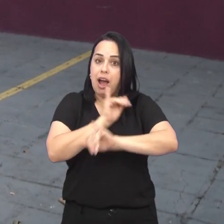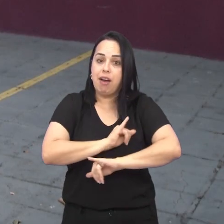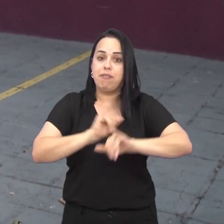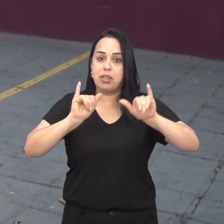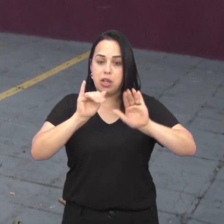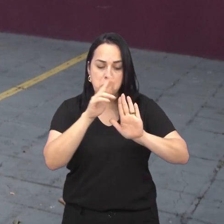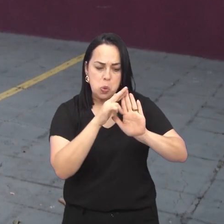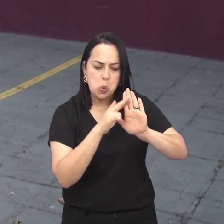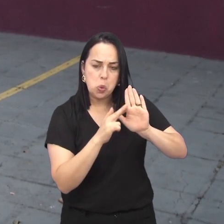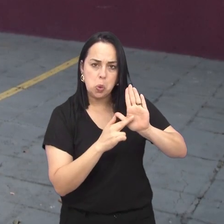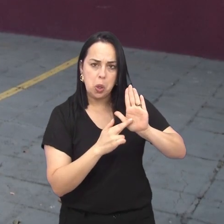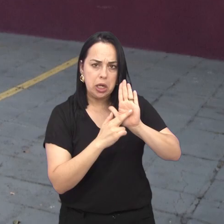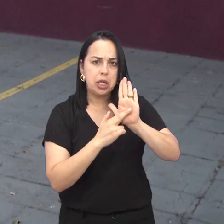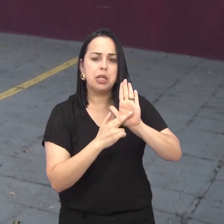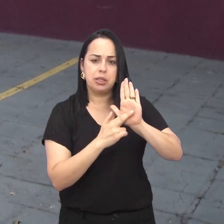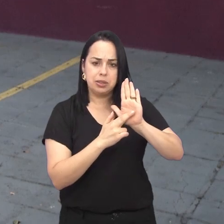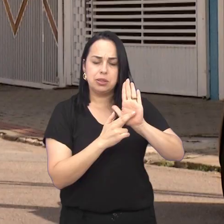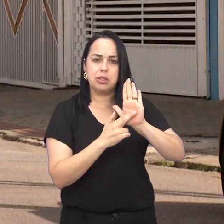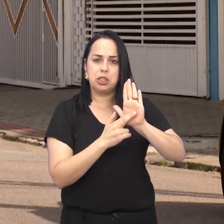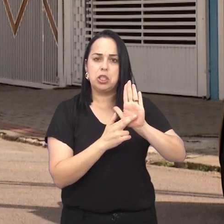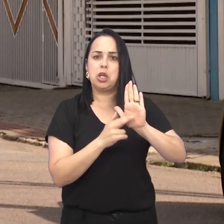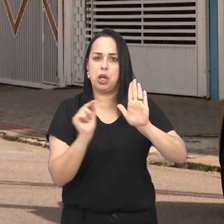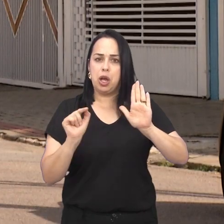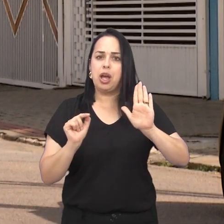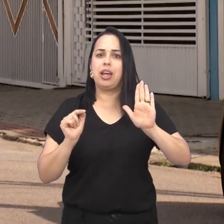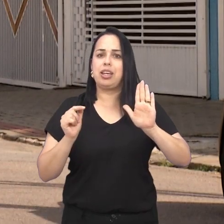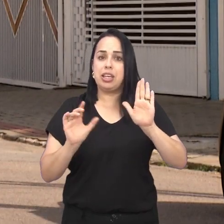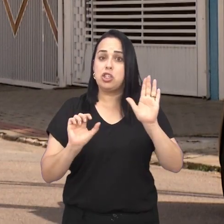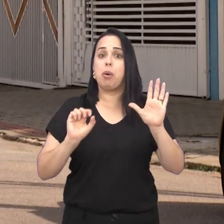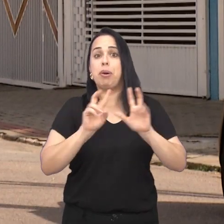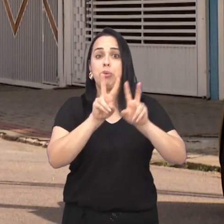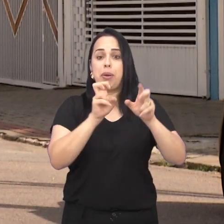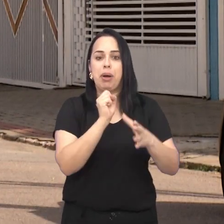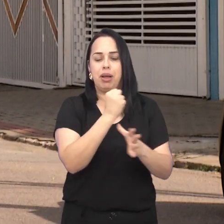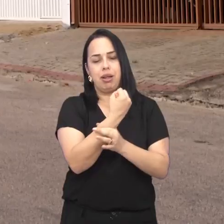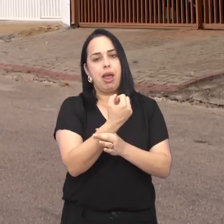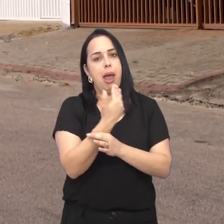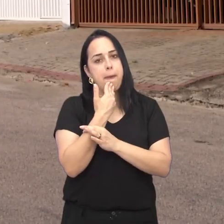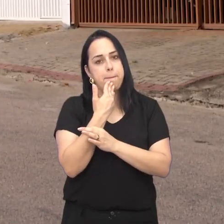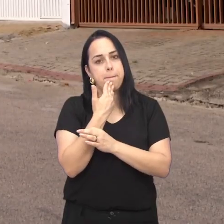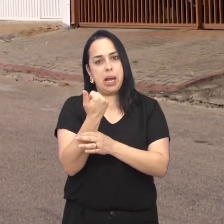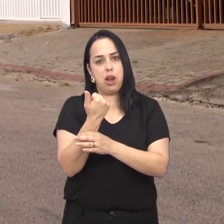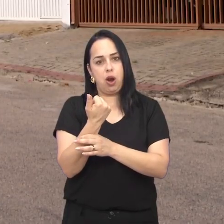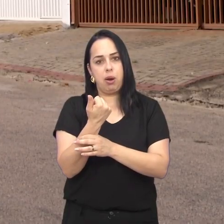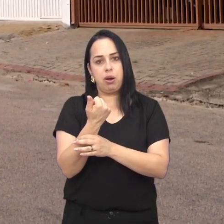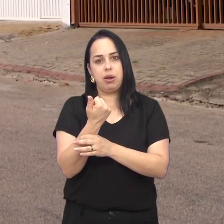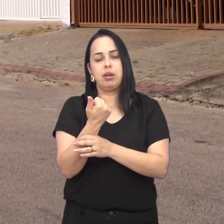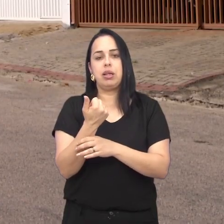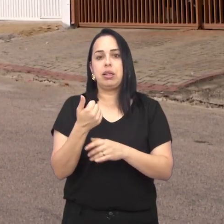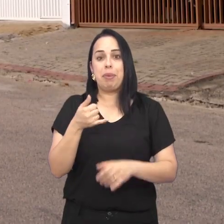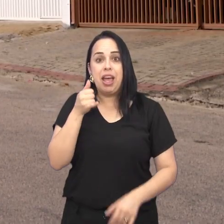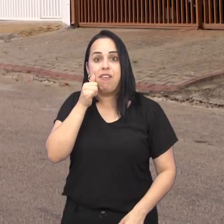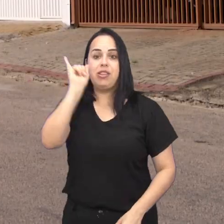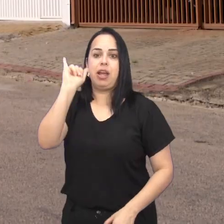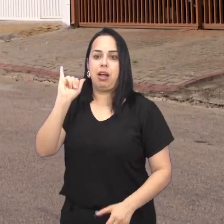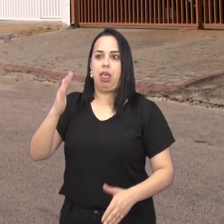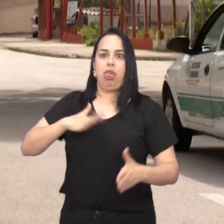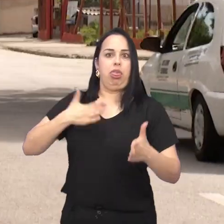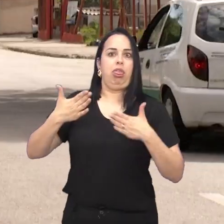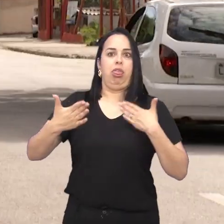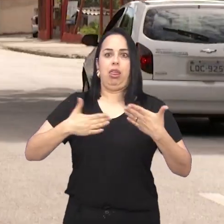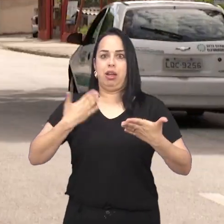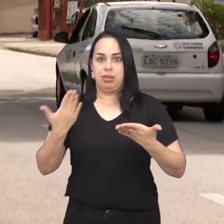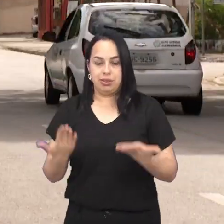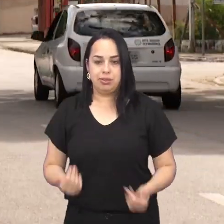reforça que seguir as recomendações dos especialistas em segurança é a melhor maneira de não ter surpresas